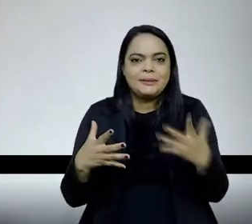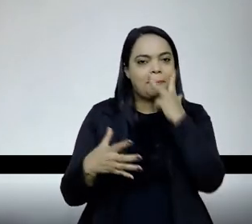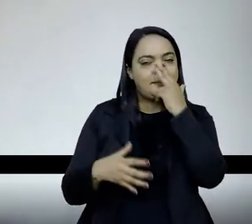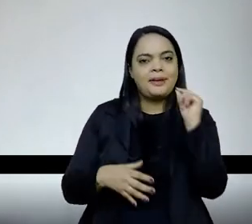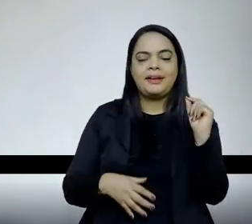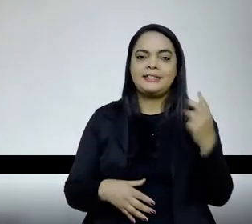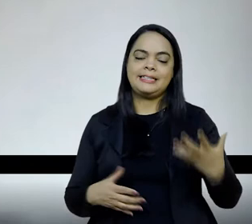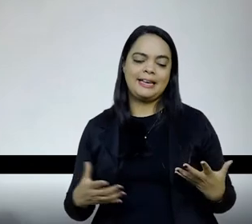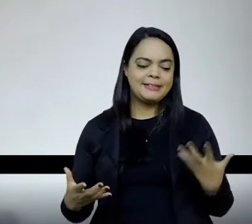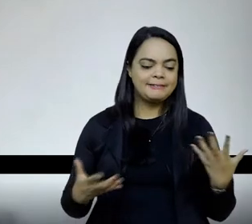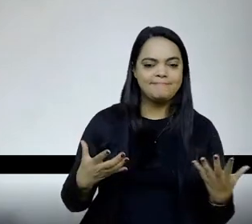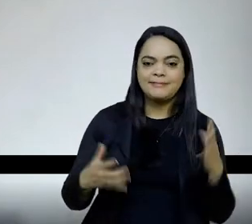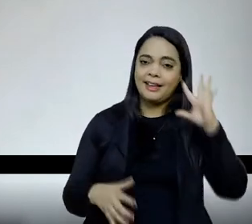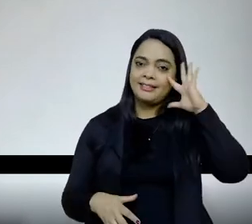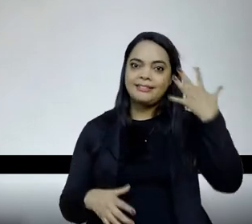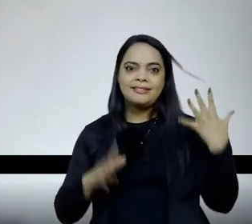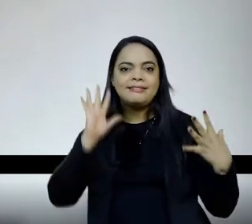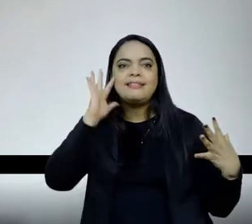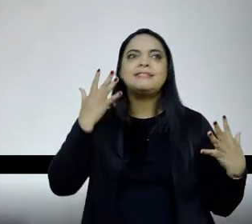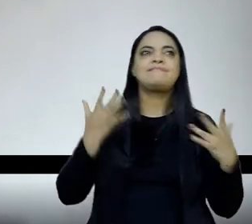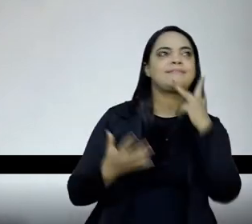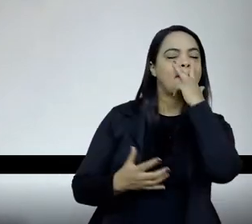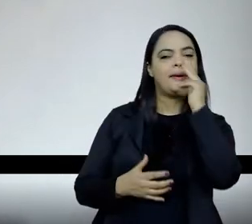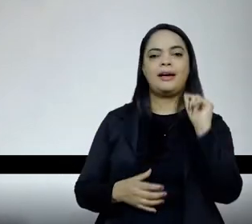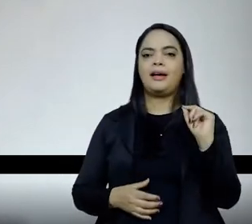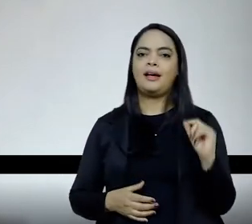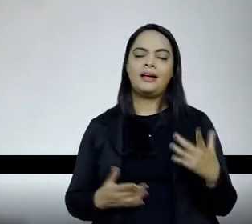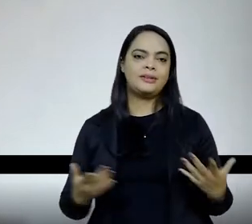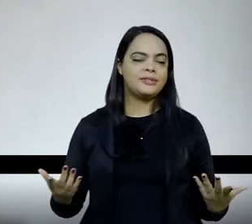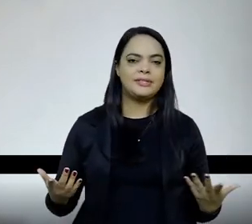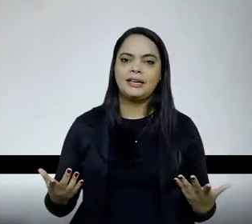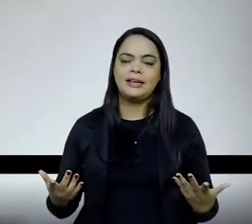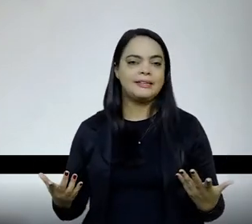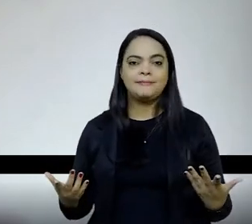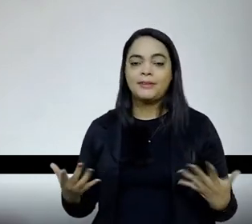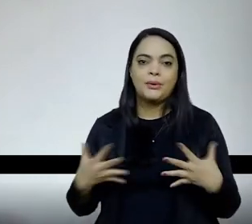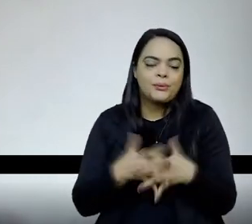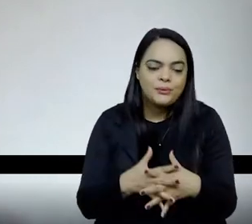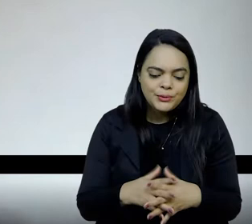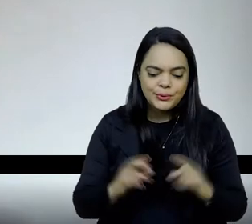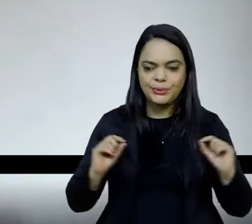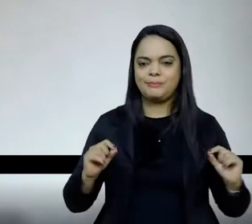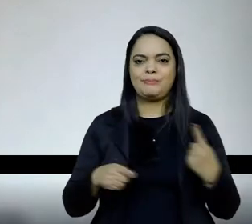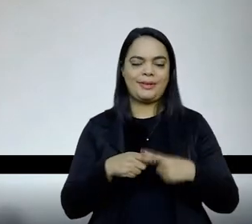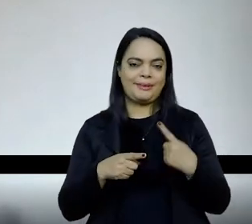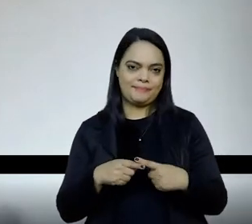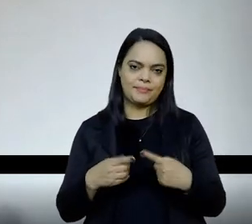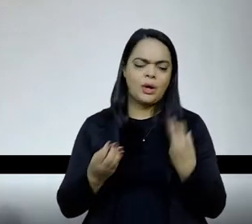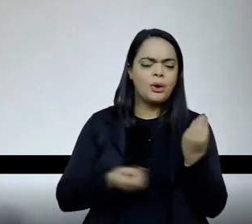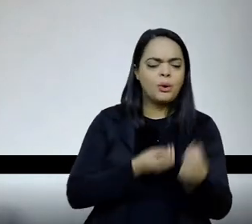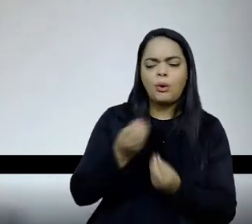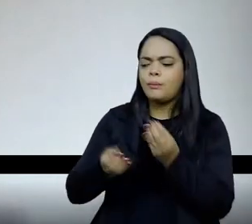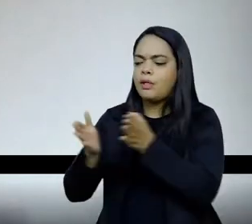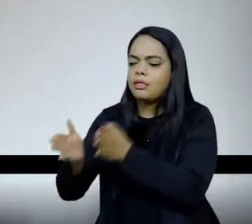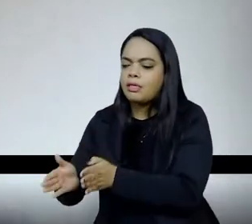ela é arbitrária, nesse sentido que ela é arbitrada, né? Quer dizer, eu acho que é a ideia, então, como organizar